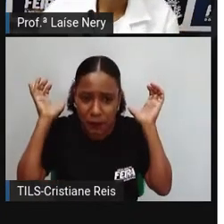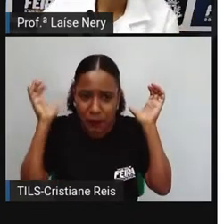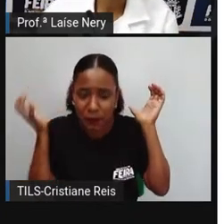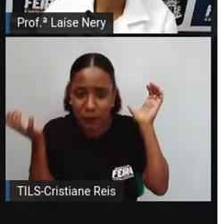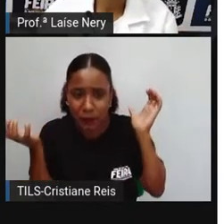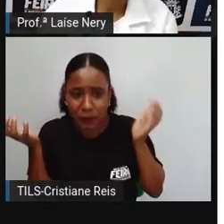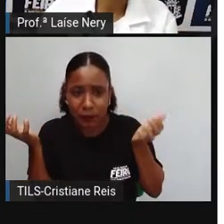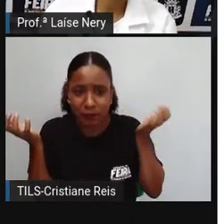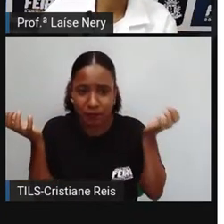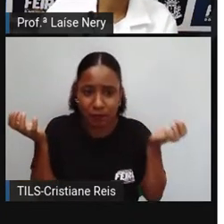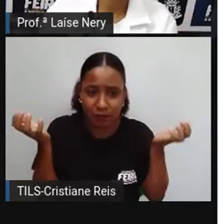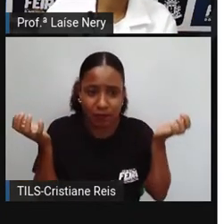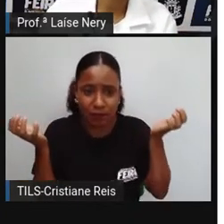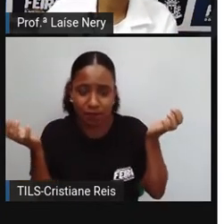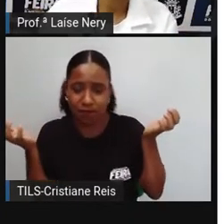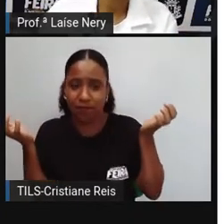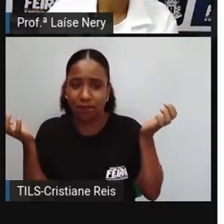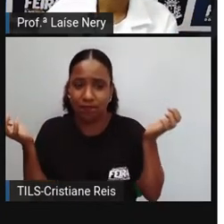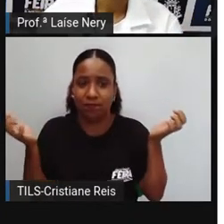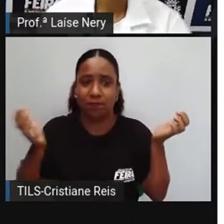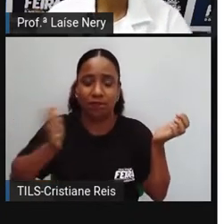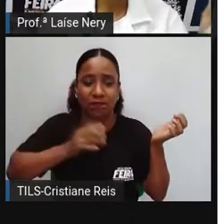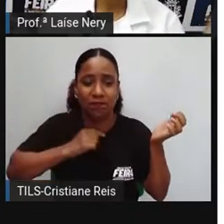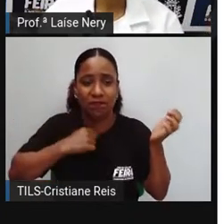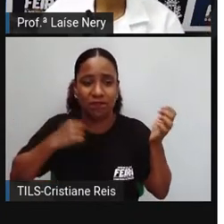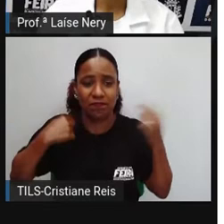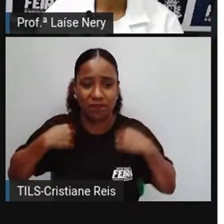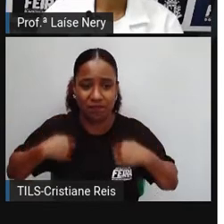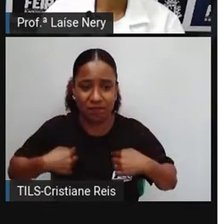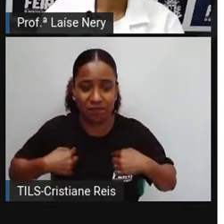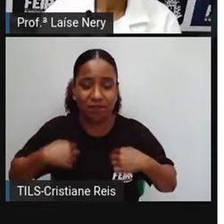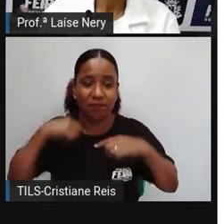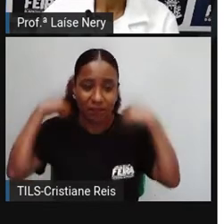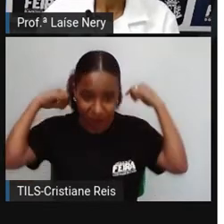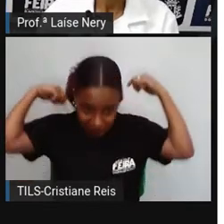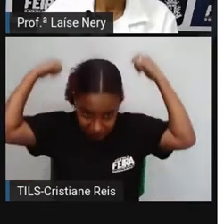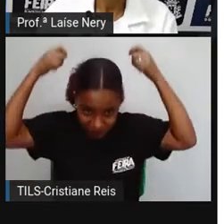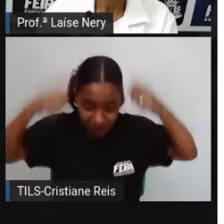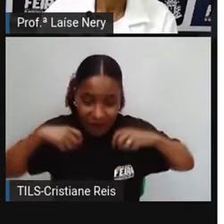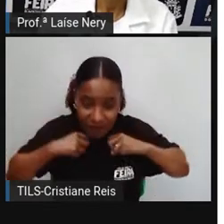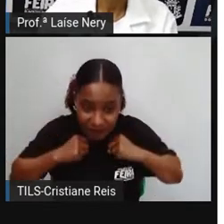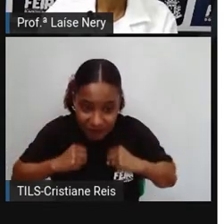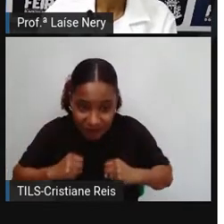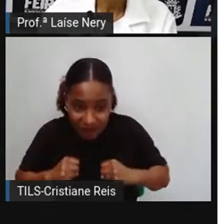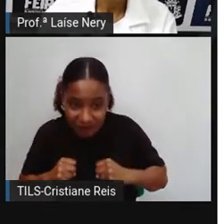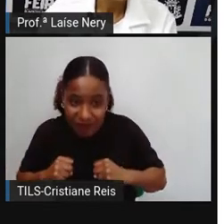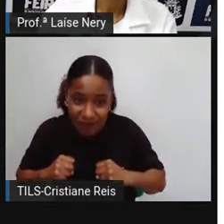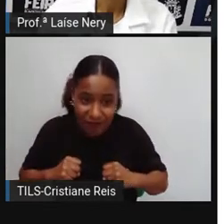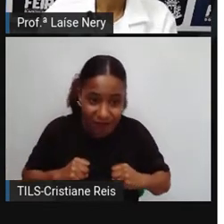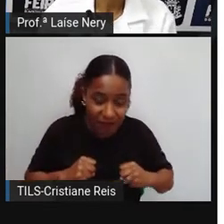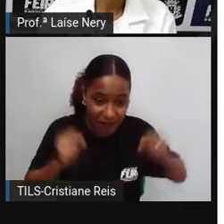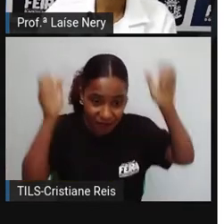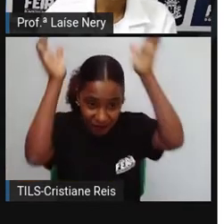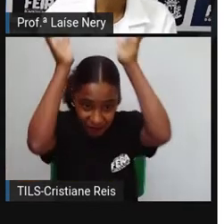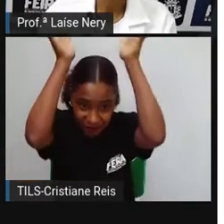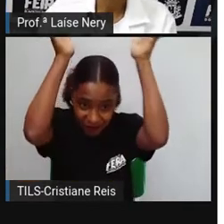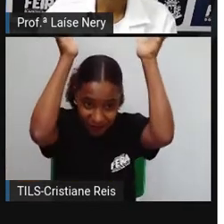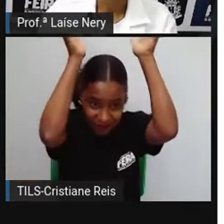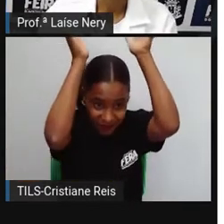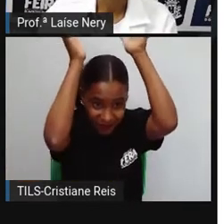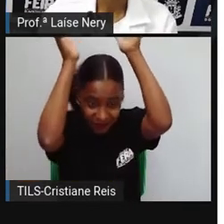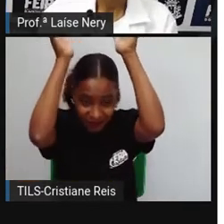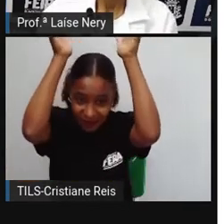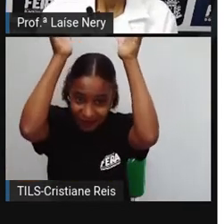trazia vinhas penduradas e sobre a cabeça, equilibrava uma abóbora pesada.